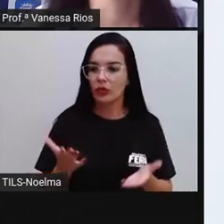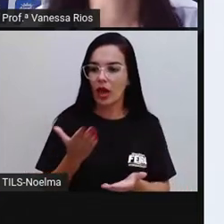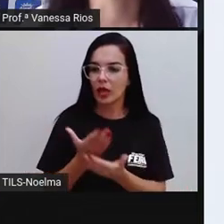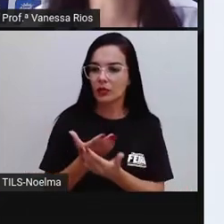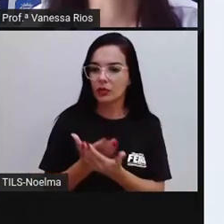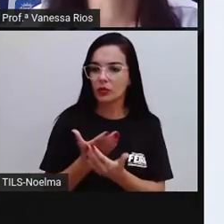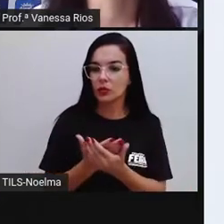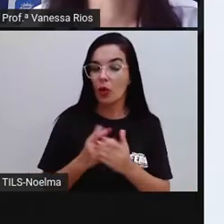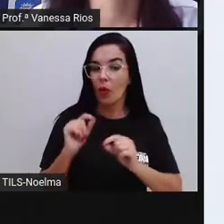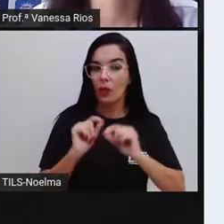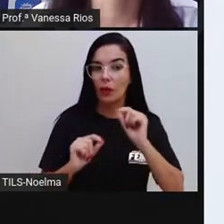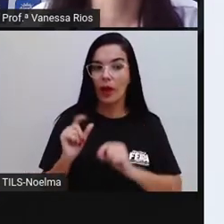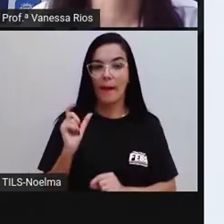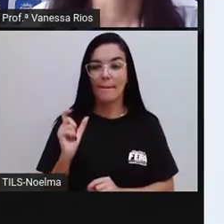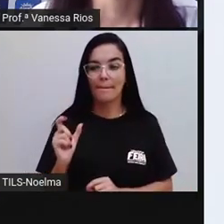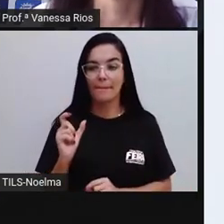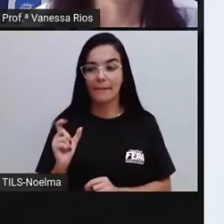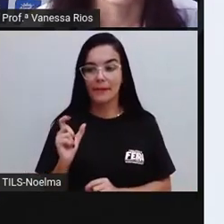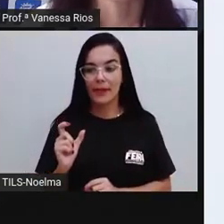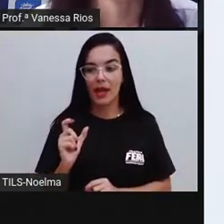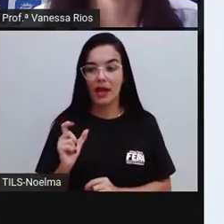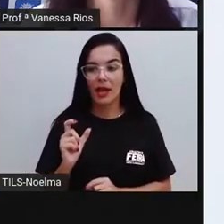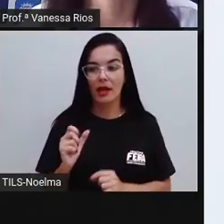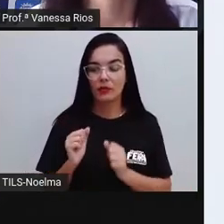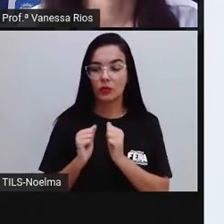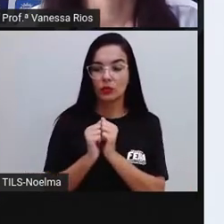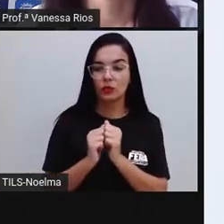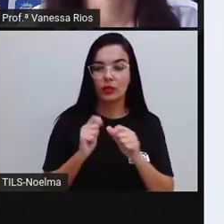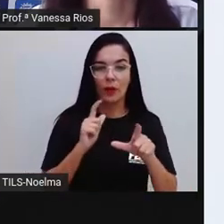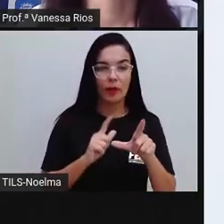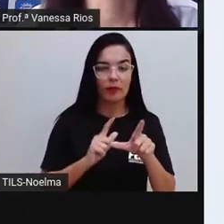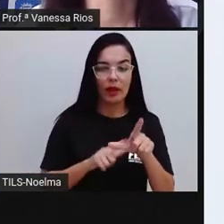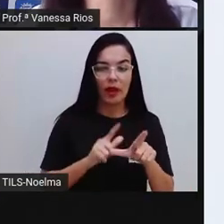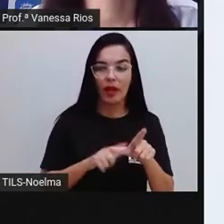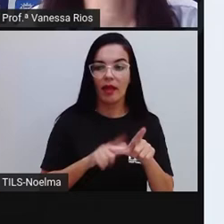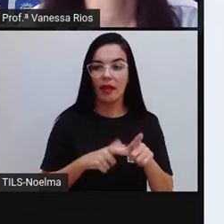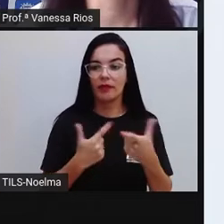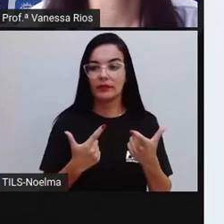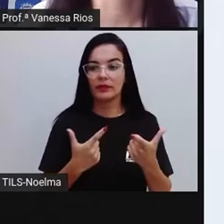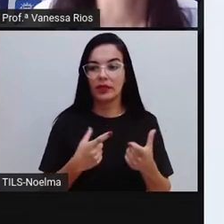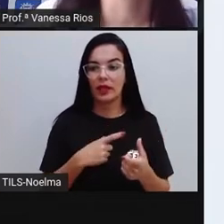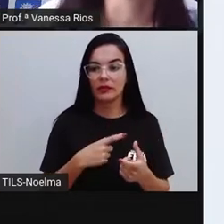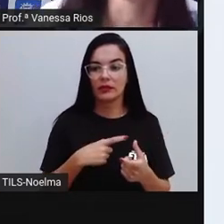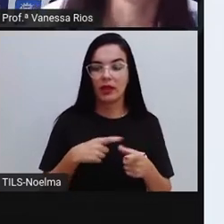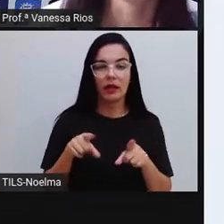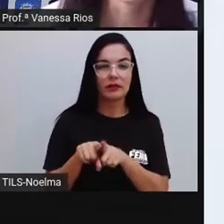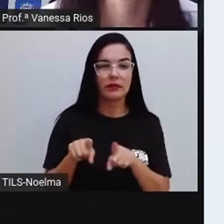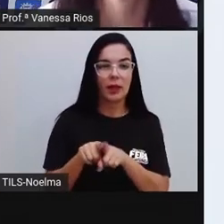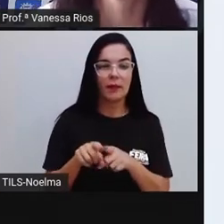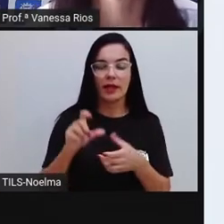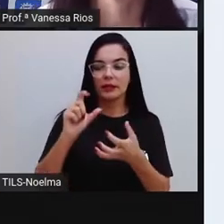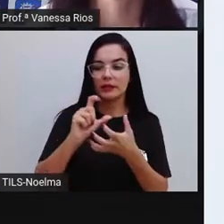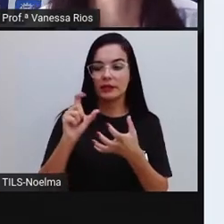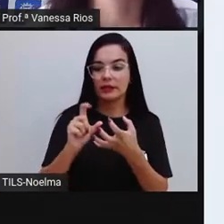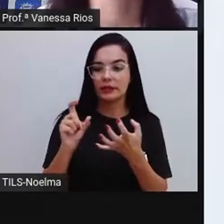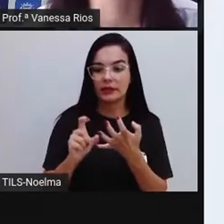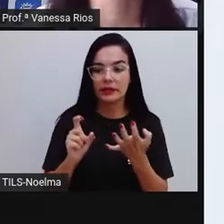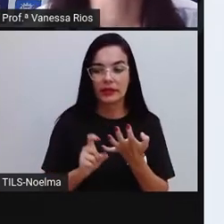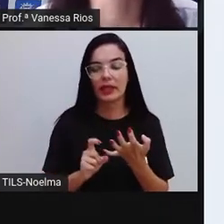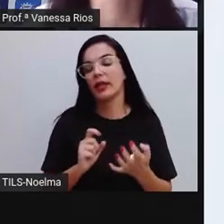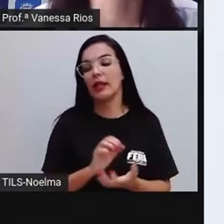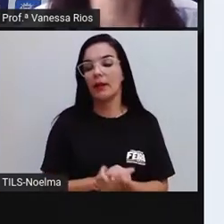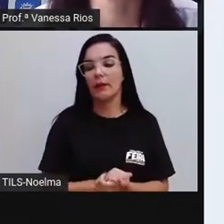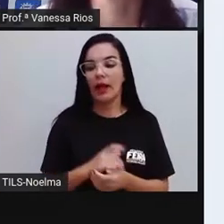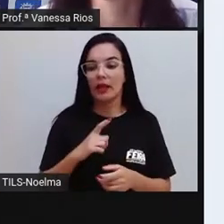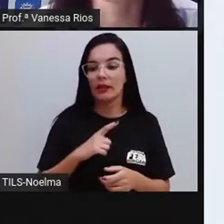né? Que as palavras, elas juntam letras, juntam, dessas letras se formam sílabas e aí as letras